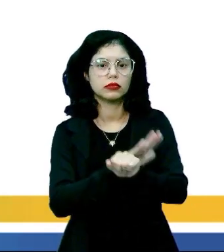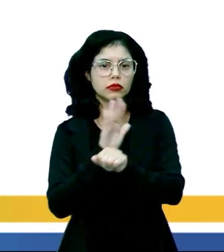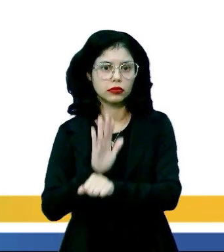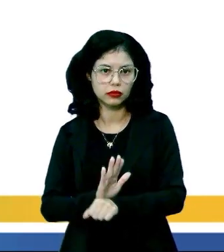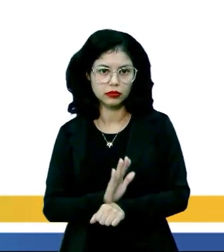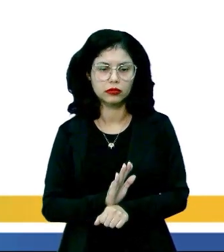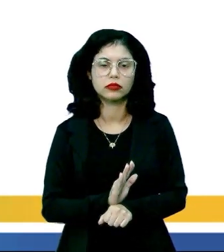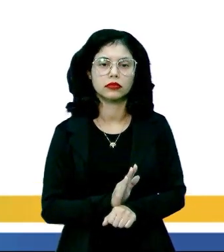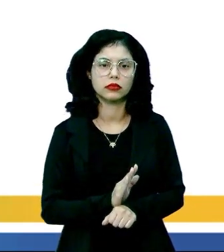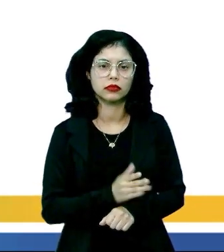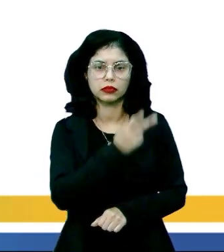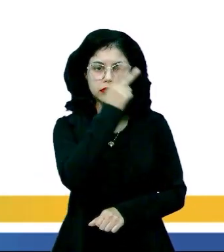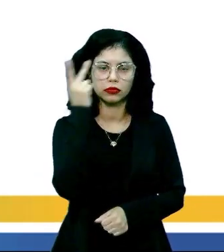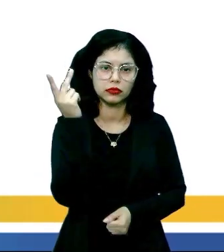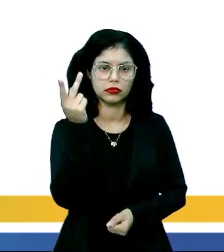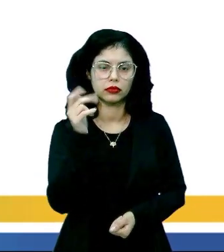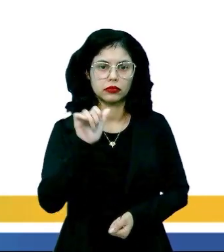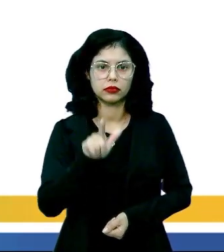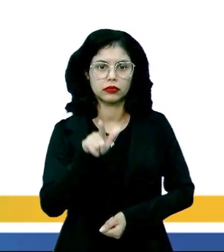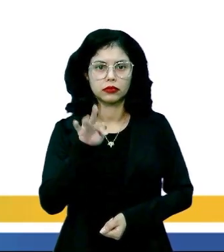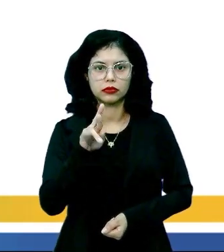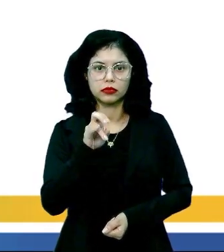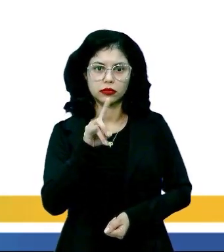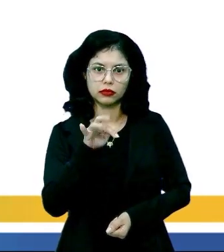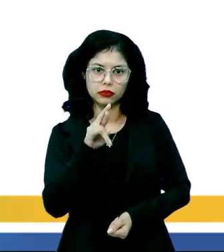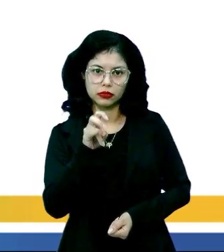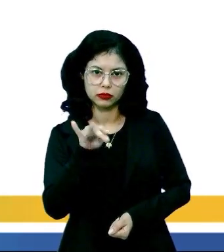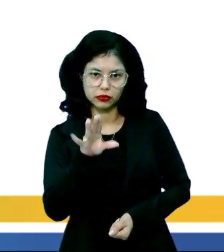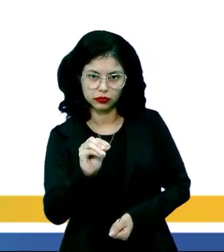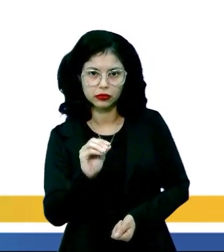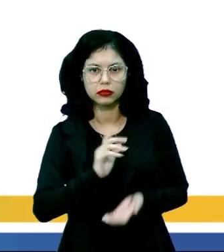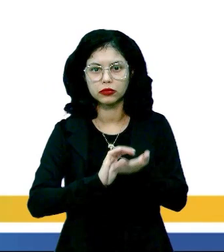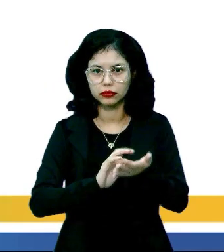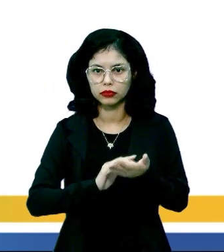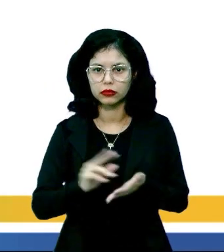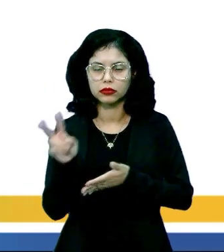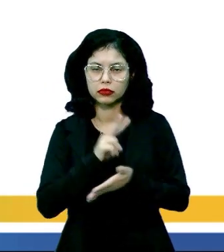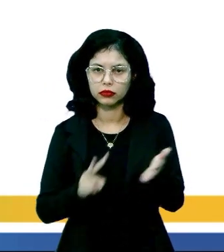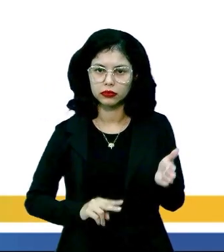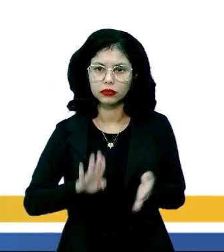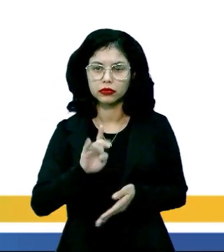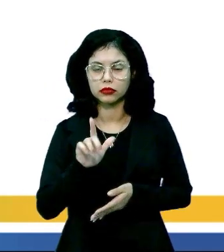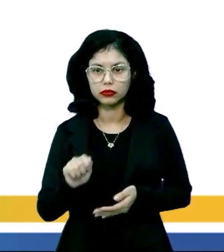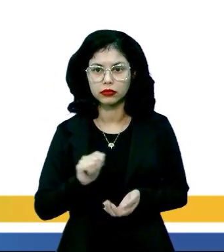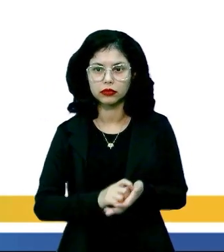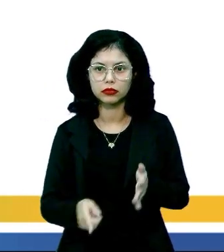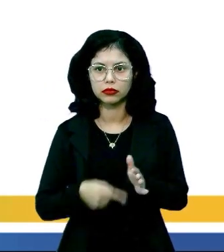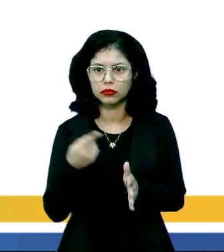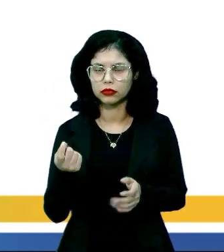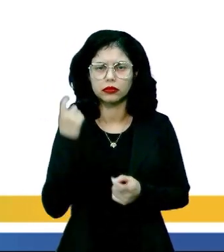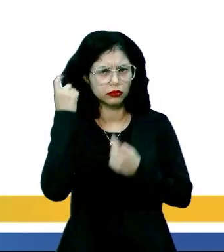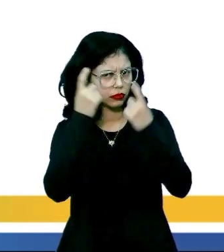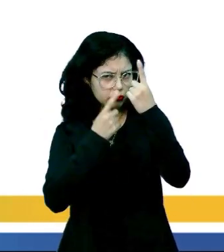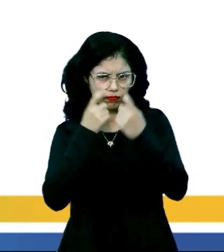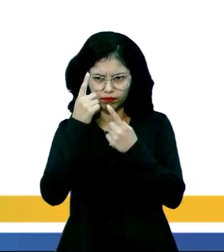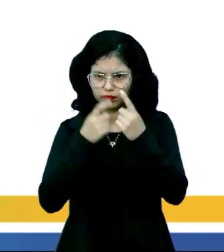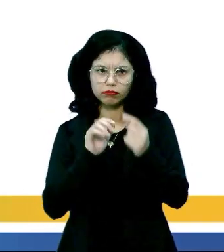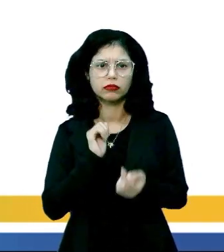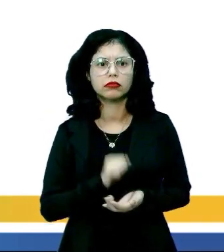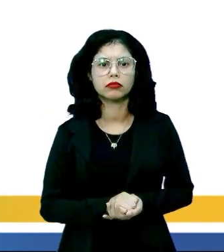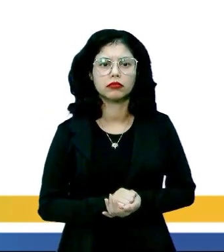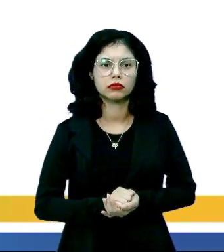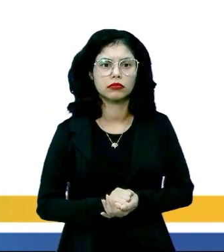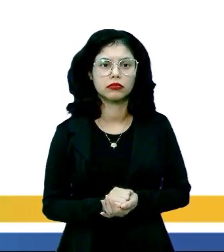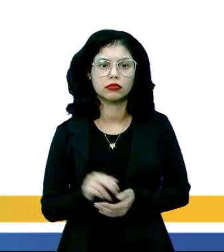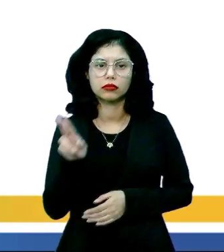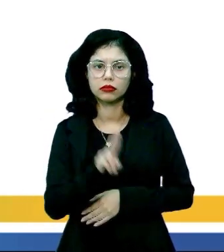contribuem para o analfabetismo digital dos leitores de blogue, uma vez